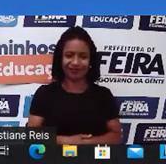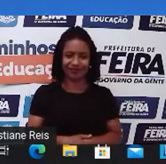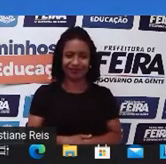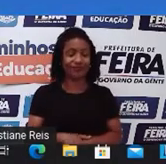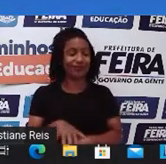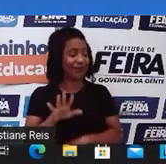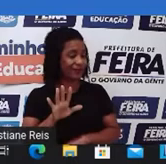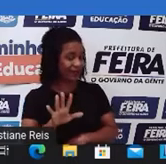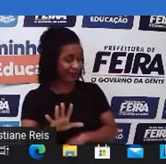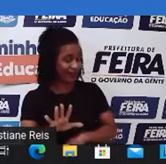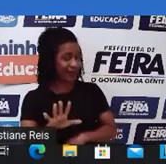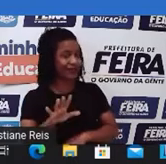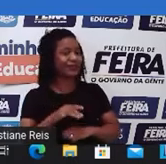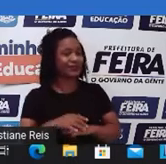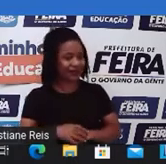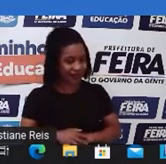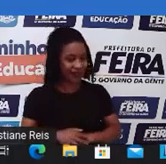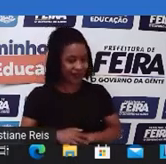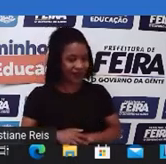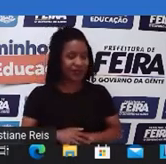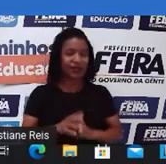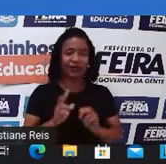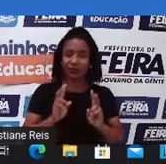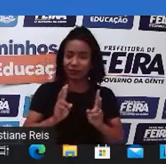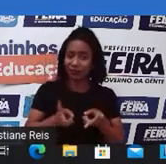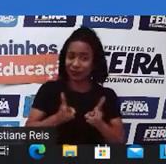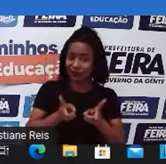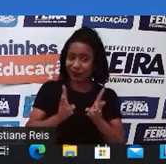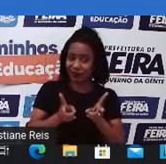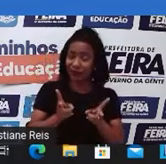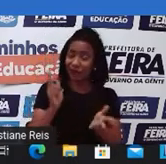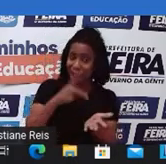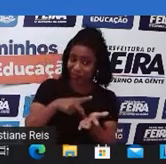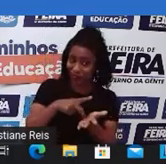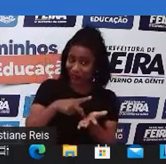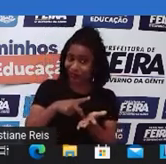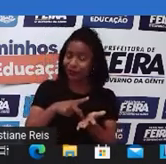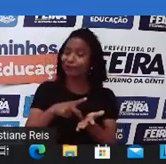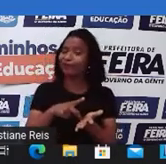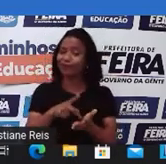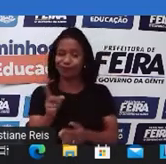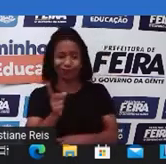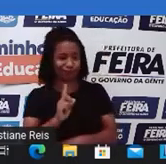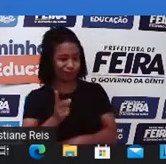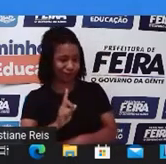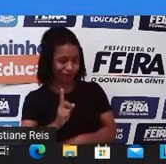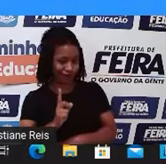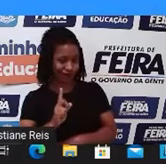Mas as coisas nem sempre são o que parecem. Não é verdade?